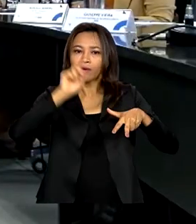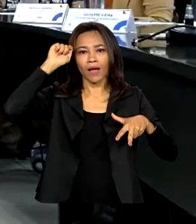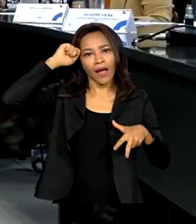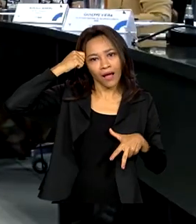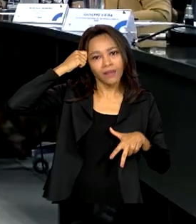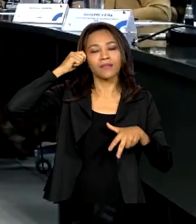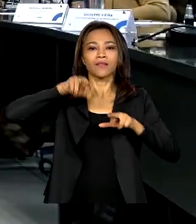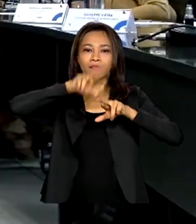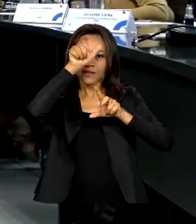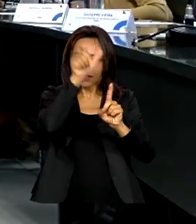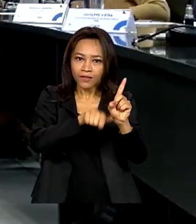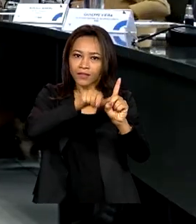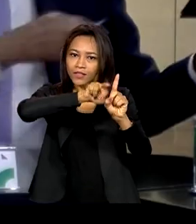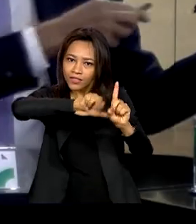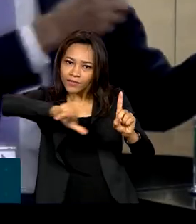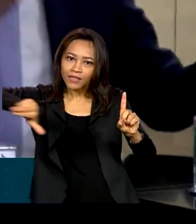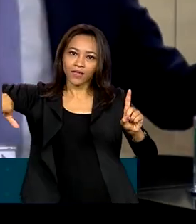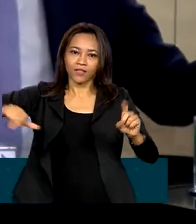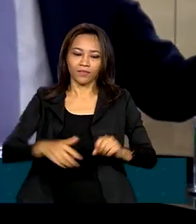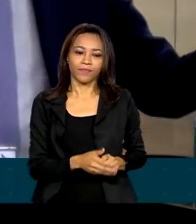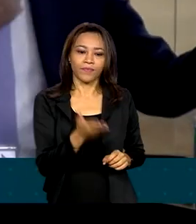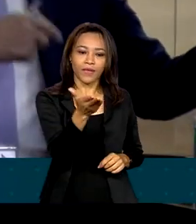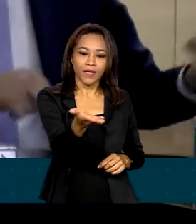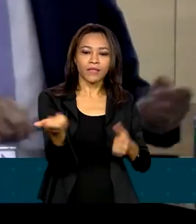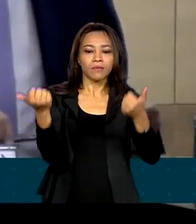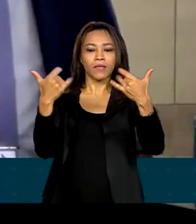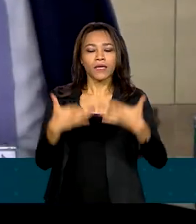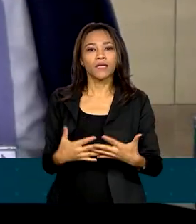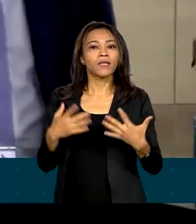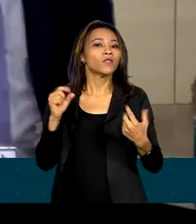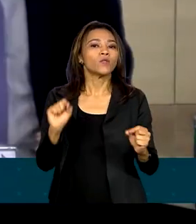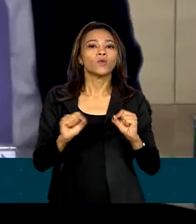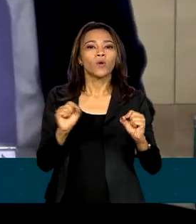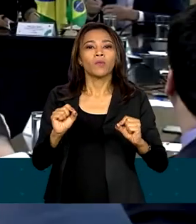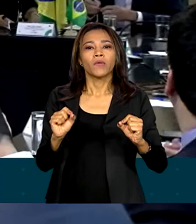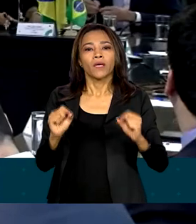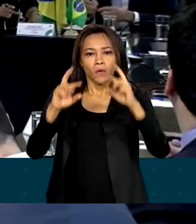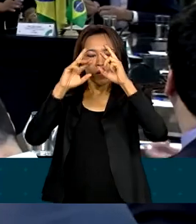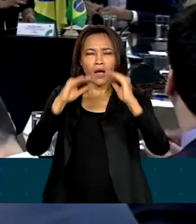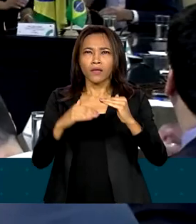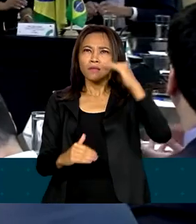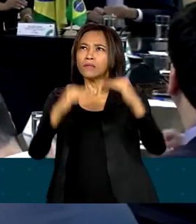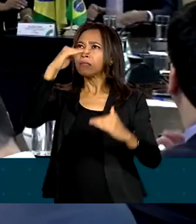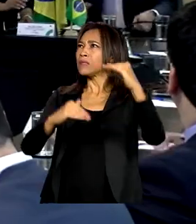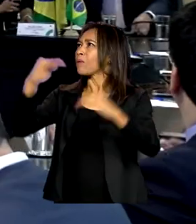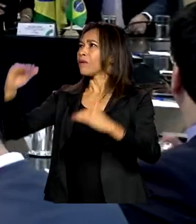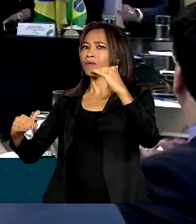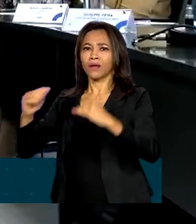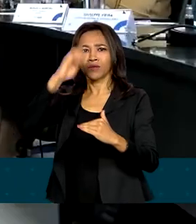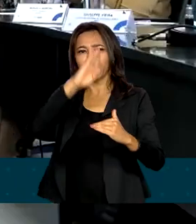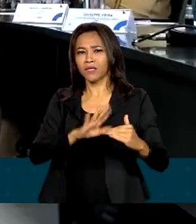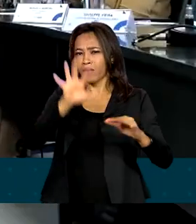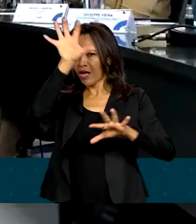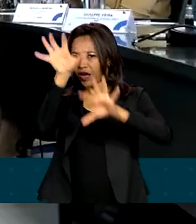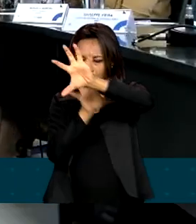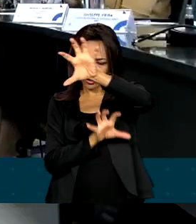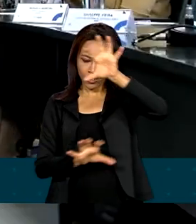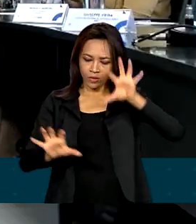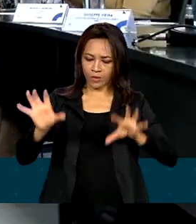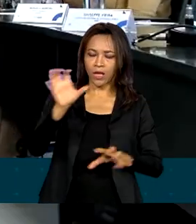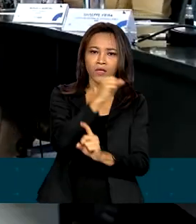O objetivo do comitê é levar em conta as desigualdades no Brasil, sejam elas regionais, sociais,